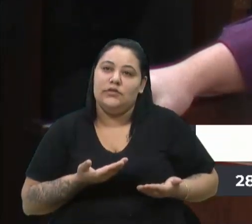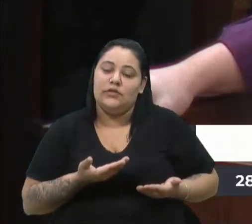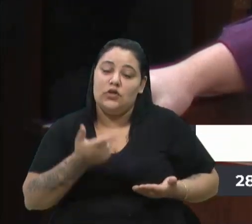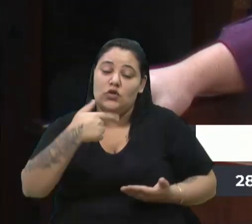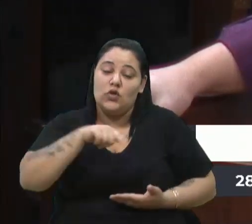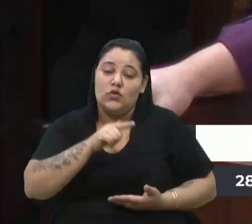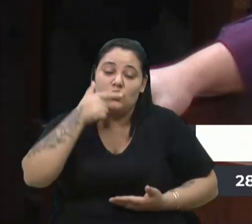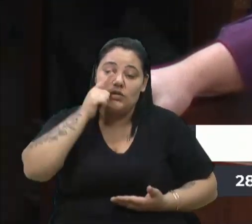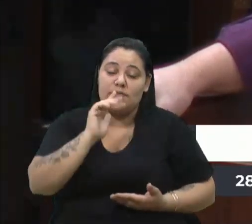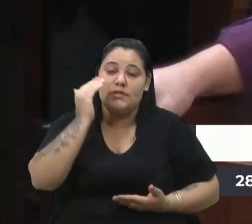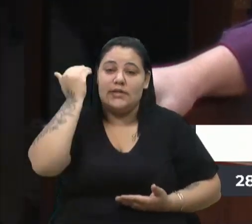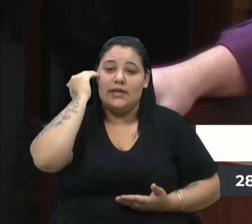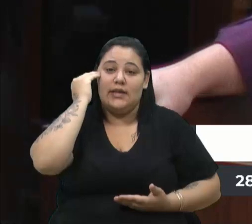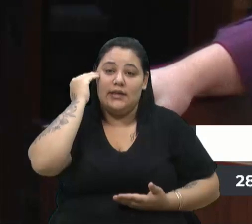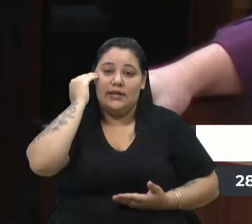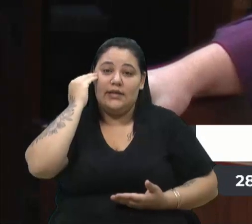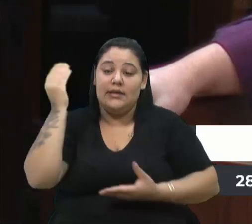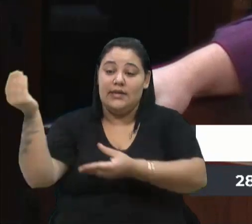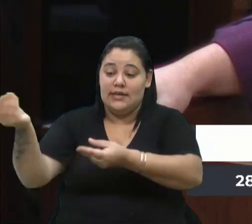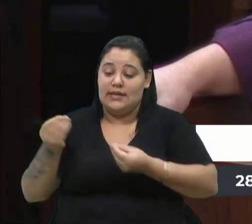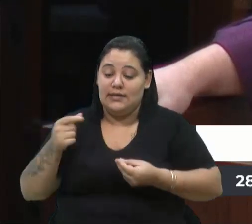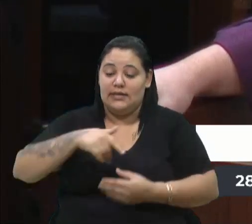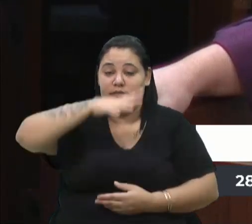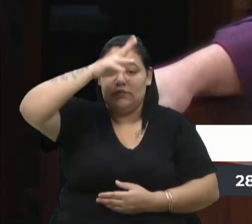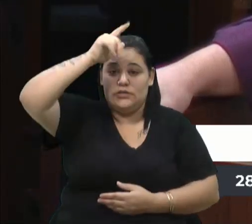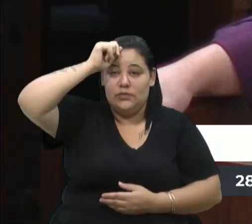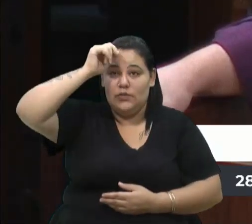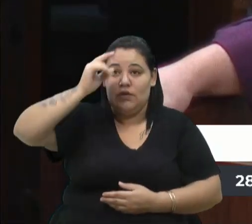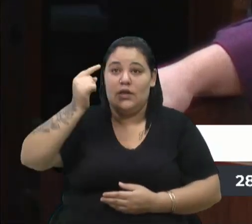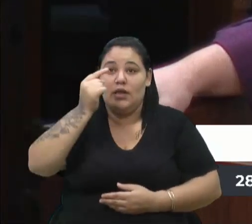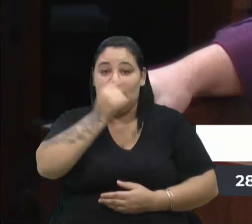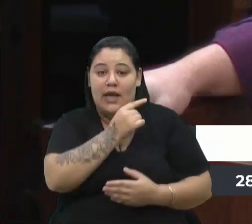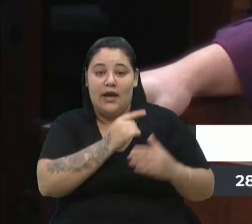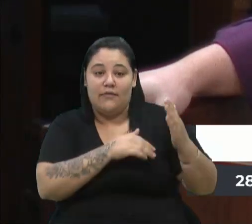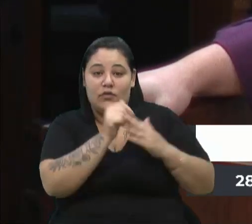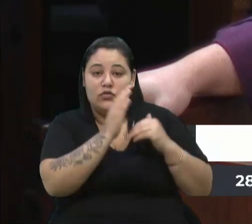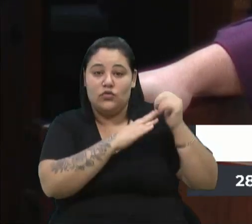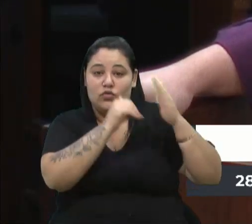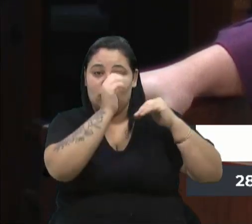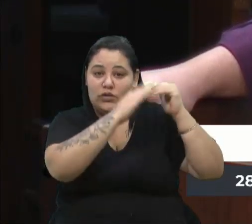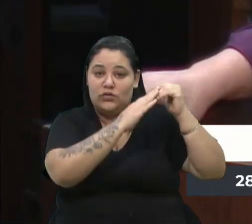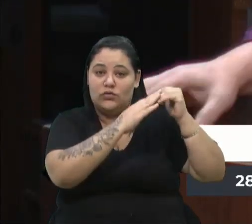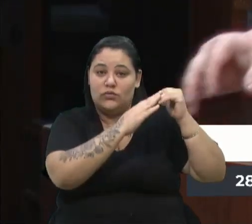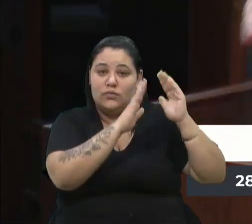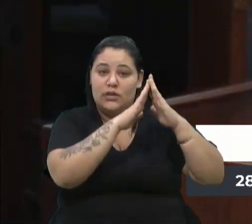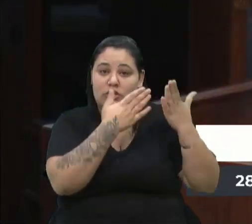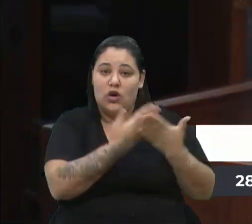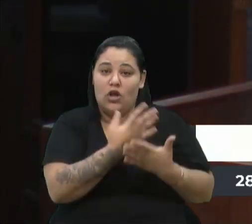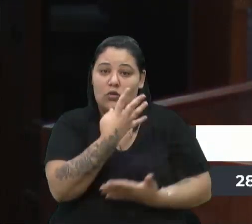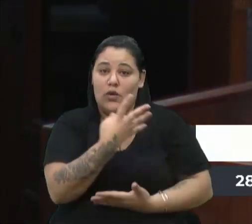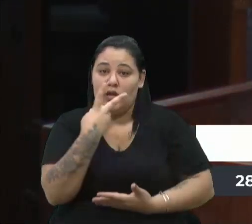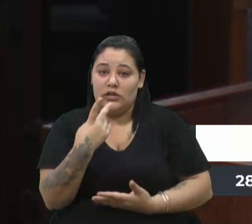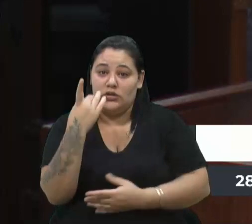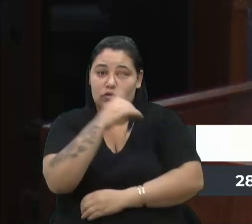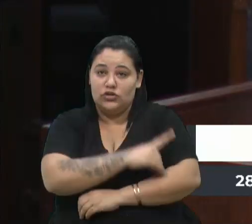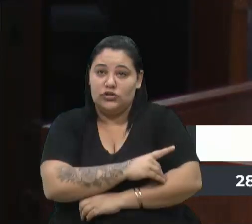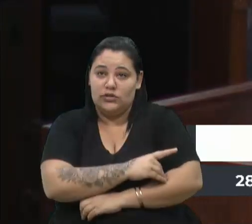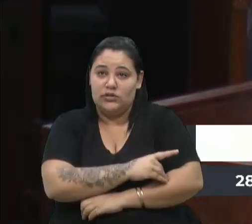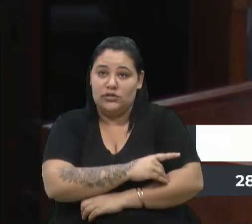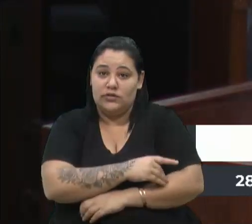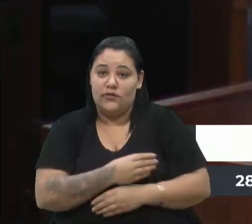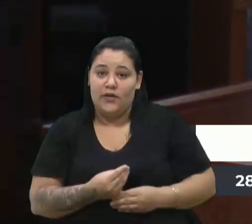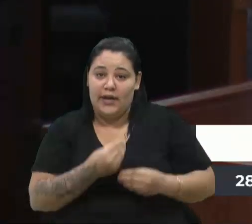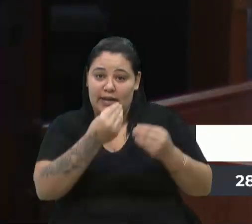município de Caxias que lá foi construída uma escola em 42 dias 42 dias foi entregue na mão do